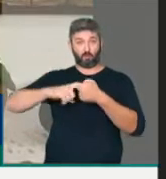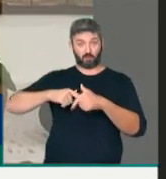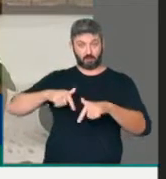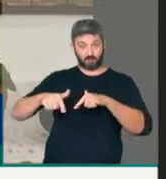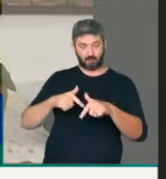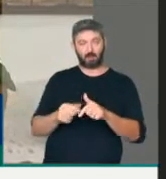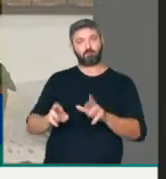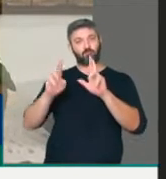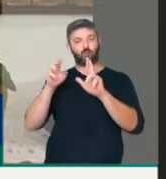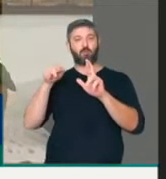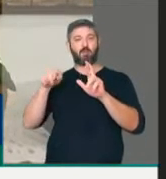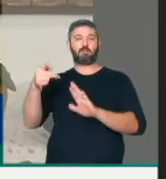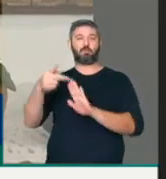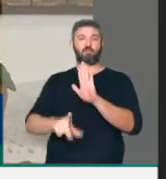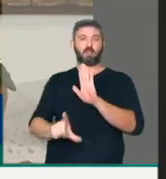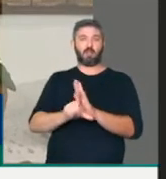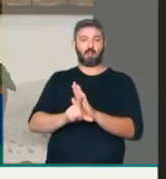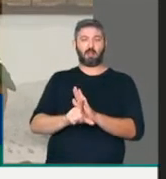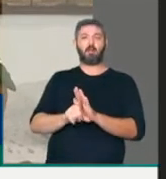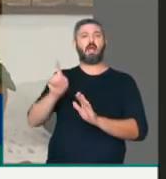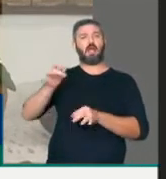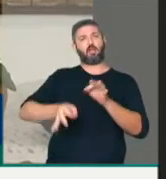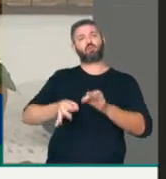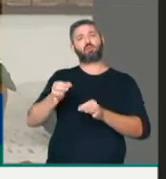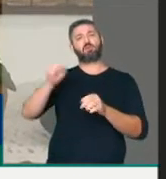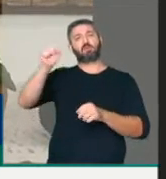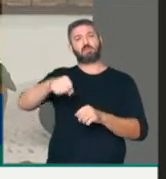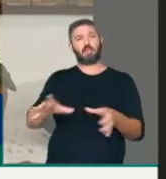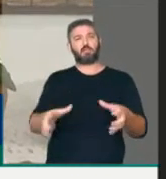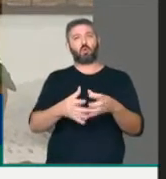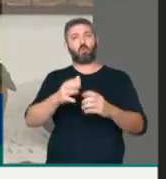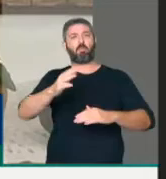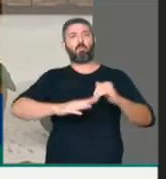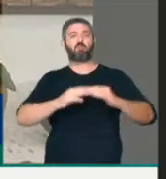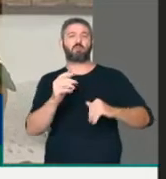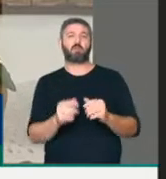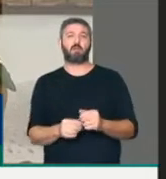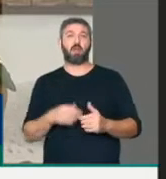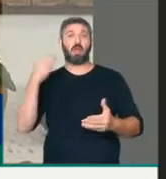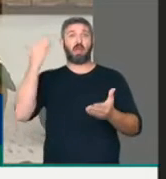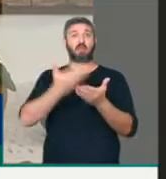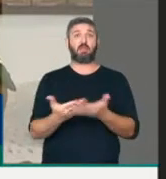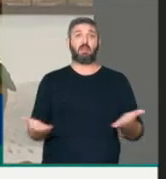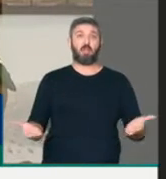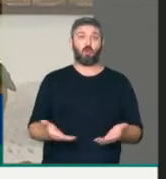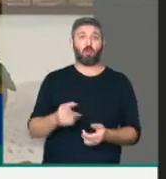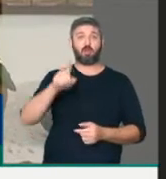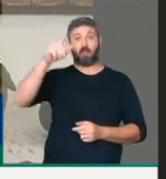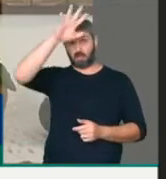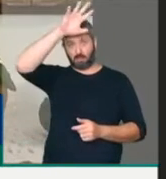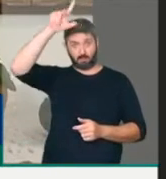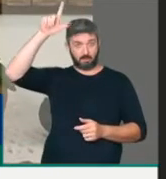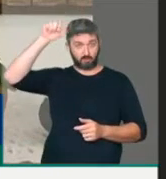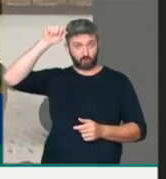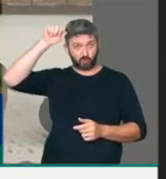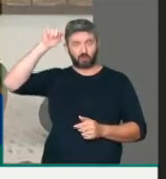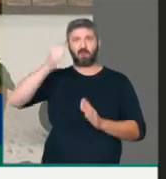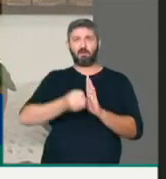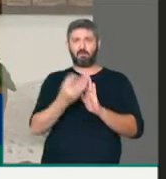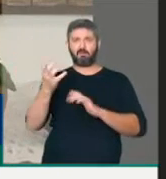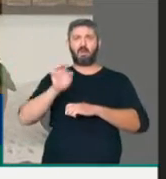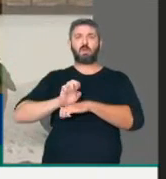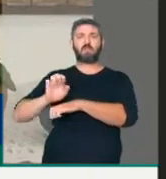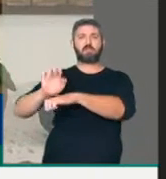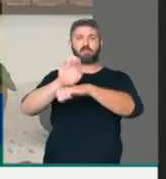e que um projeto tão importante que faz justiça a uma categoria fundamental até hoje na Amazônia, em vários estados do